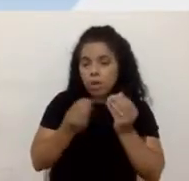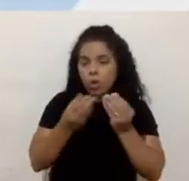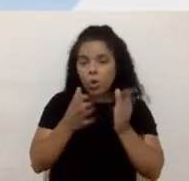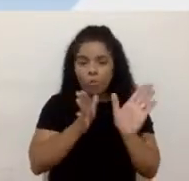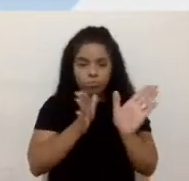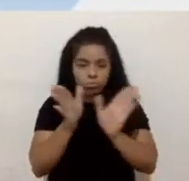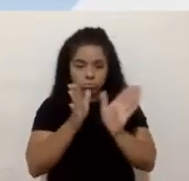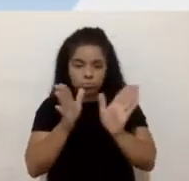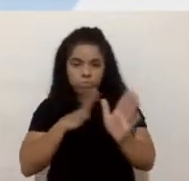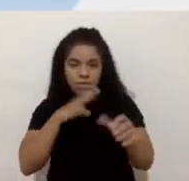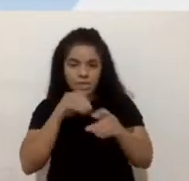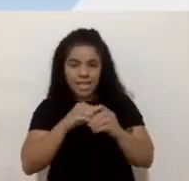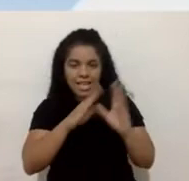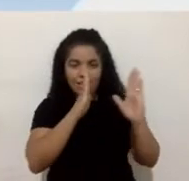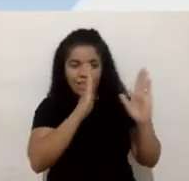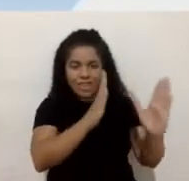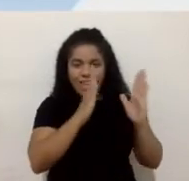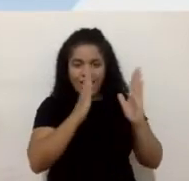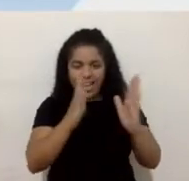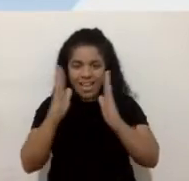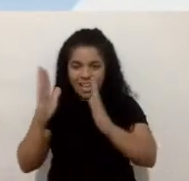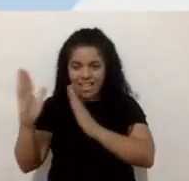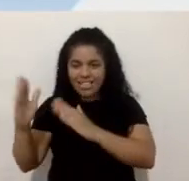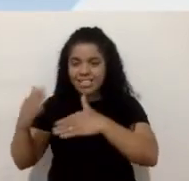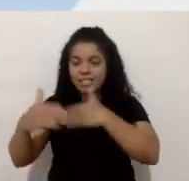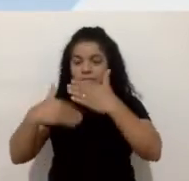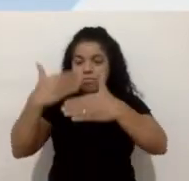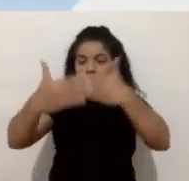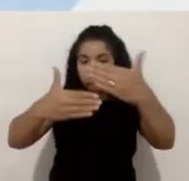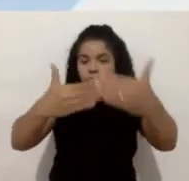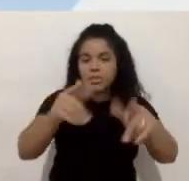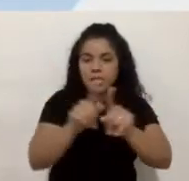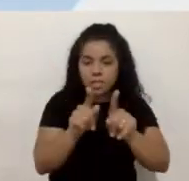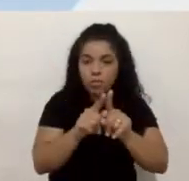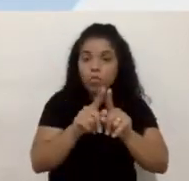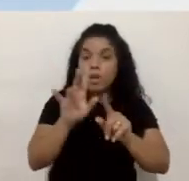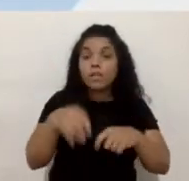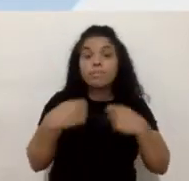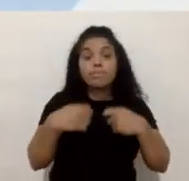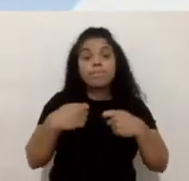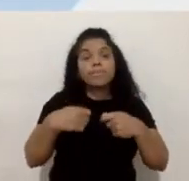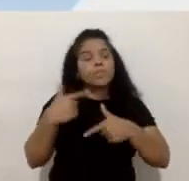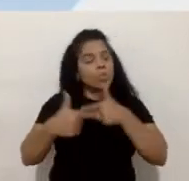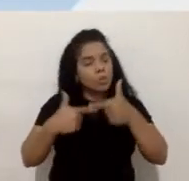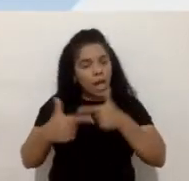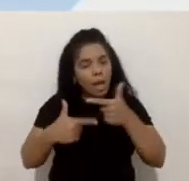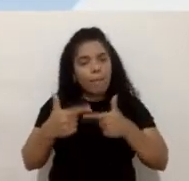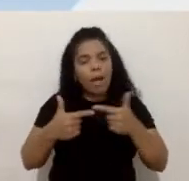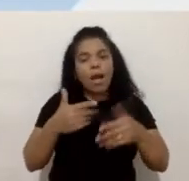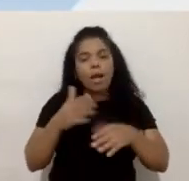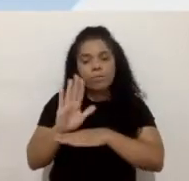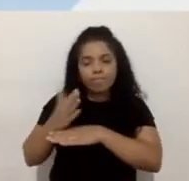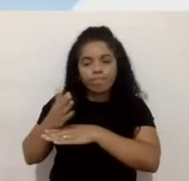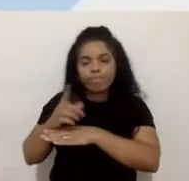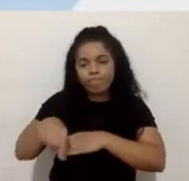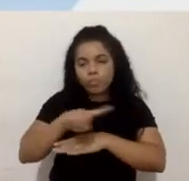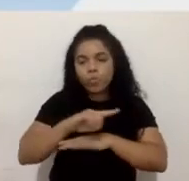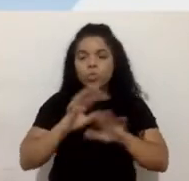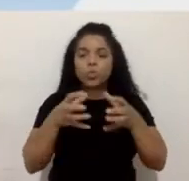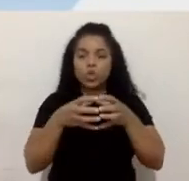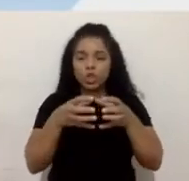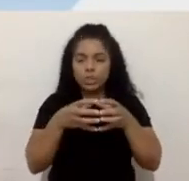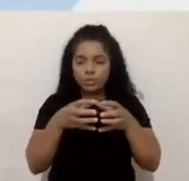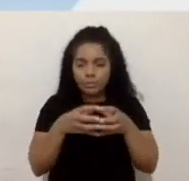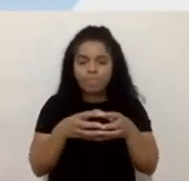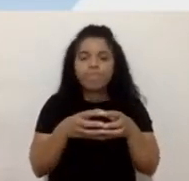nas fases, né, da cadeia de desenvolvimento ali, ela depende de um trabalho colaborativo ali entre o time, né, só